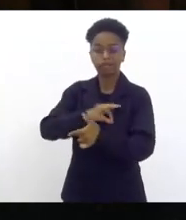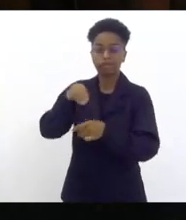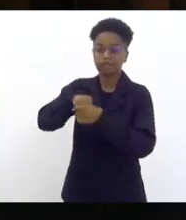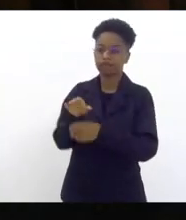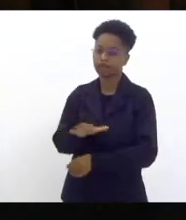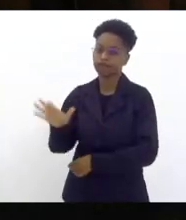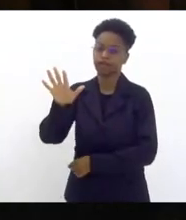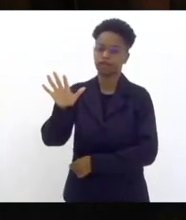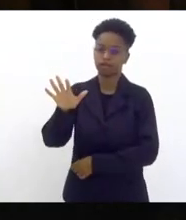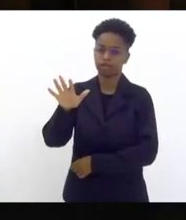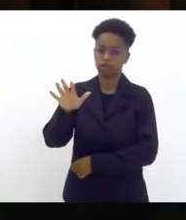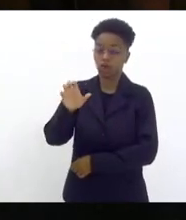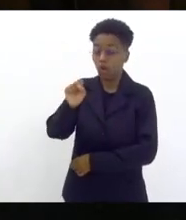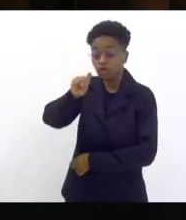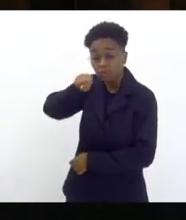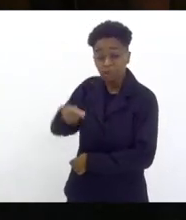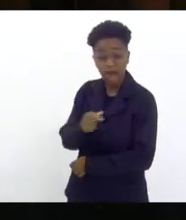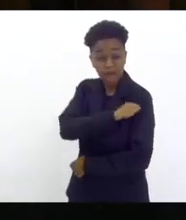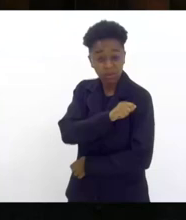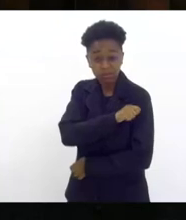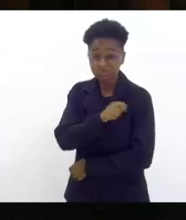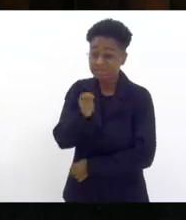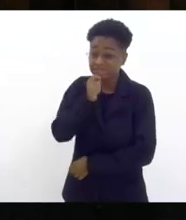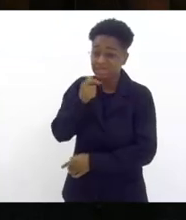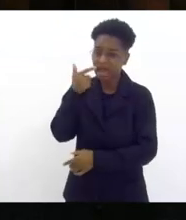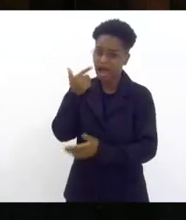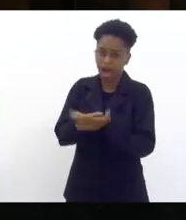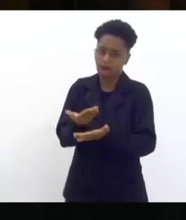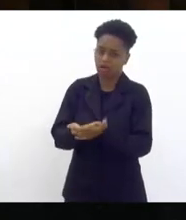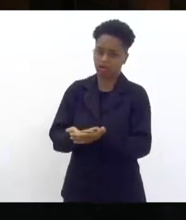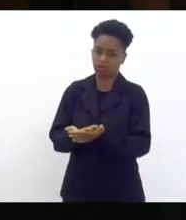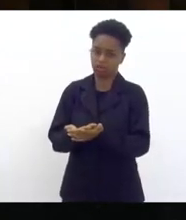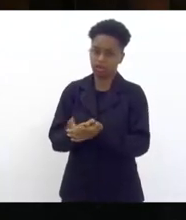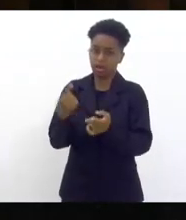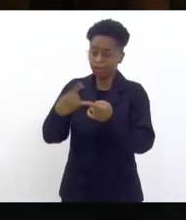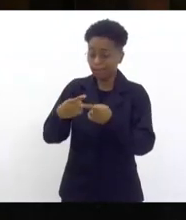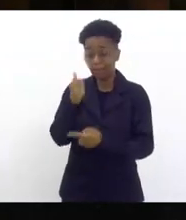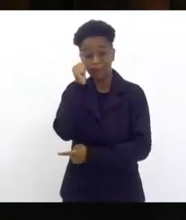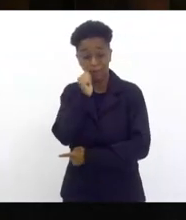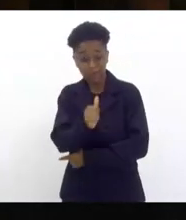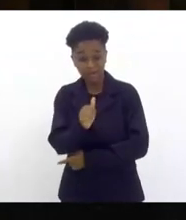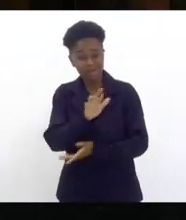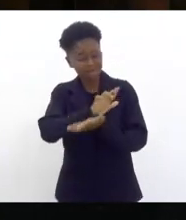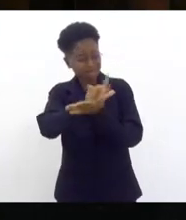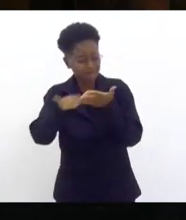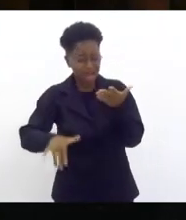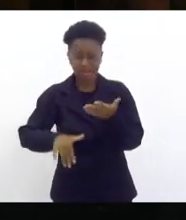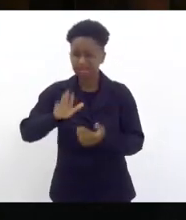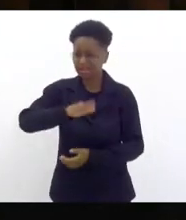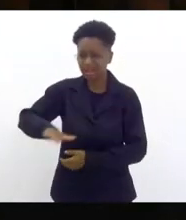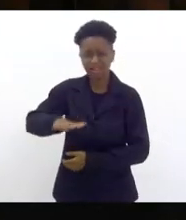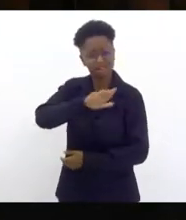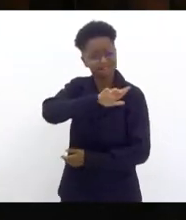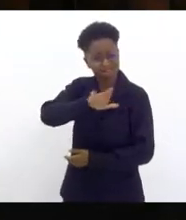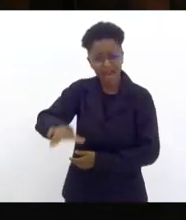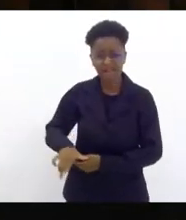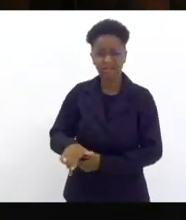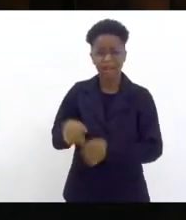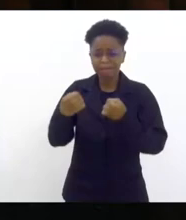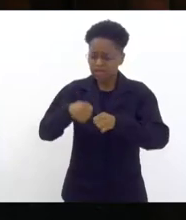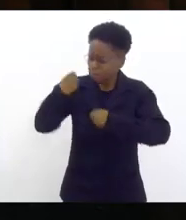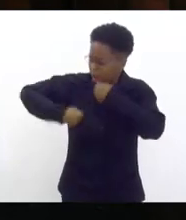deixou mais de 8 mil alunos sem aula porque teve mulheres crianças que tiveram que correr